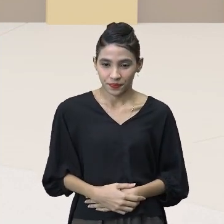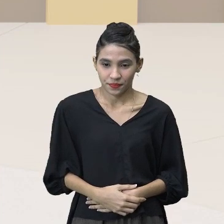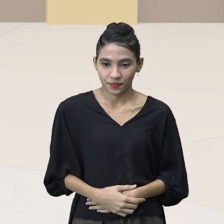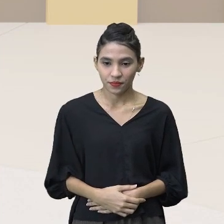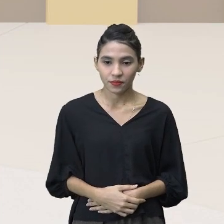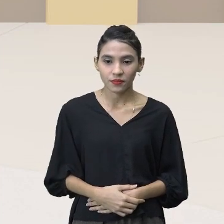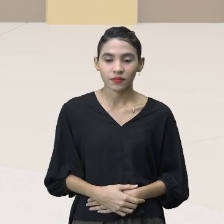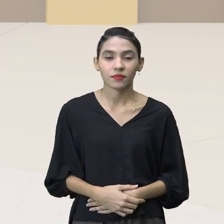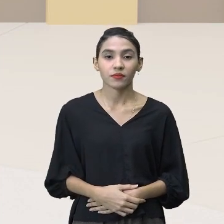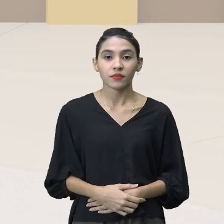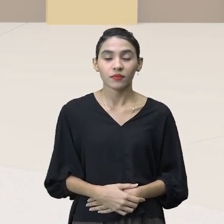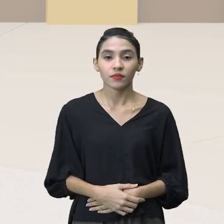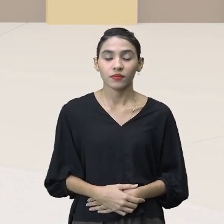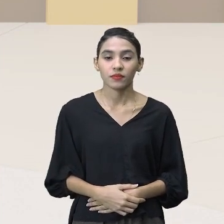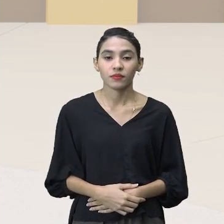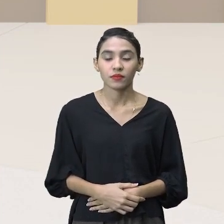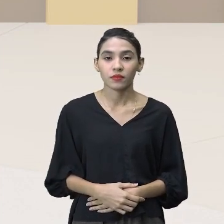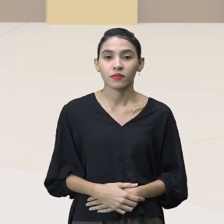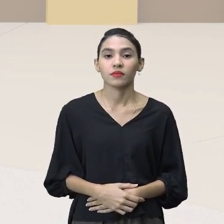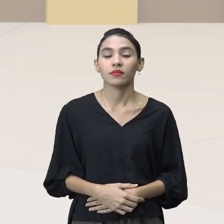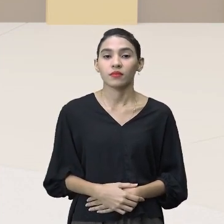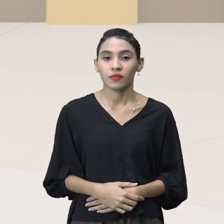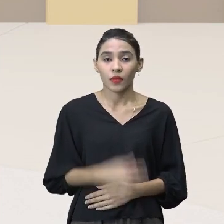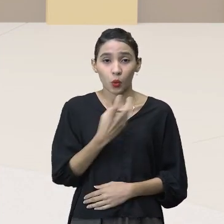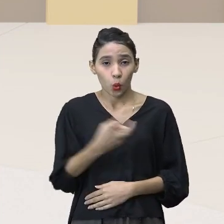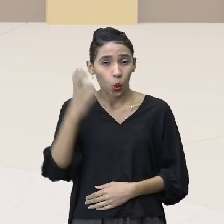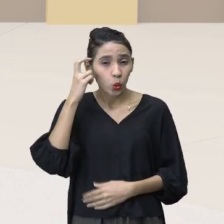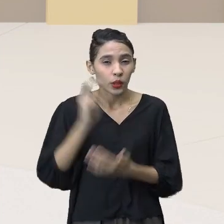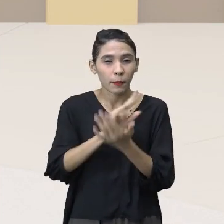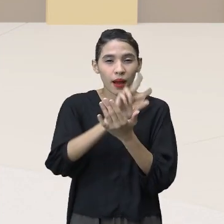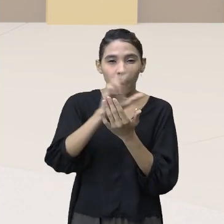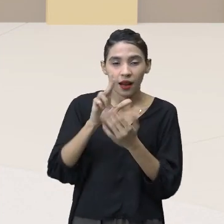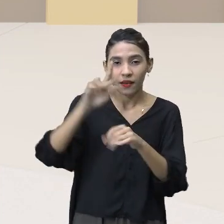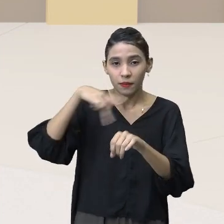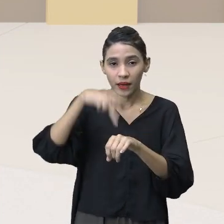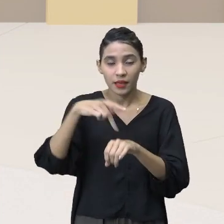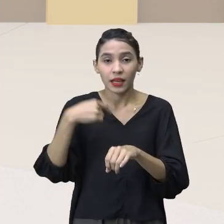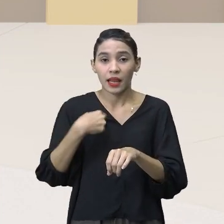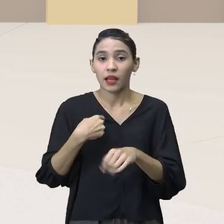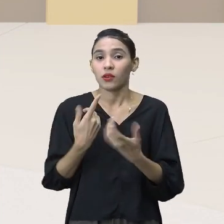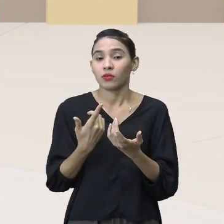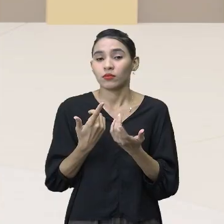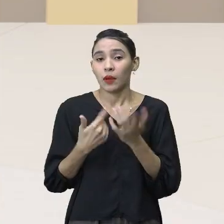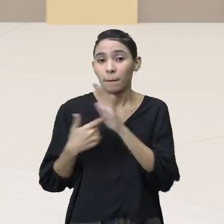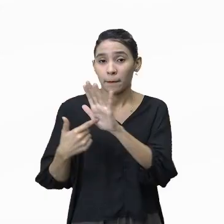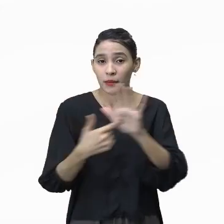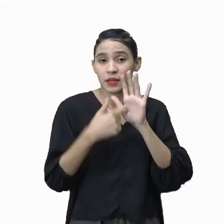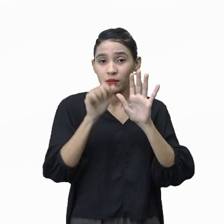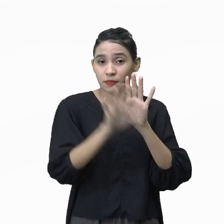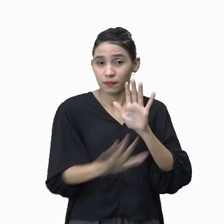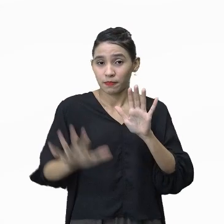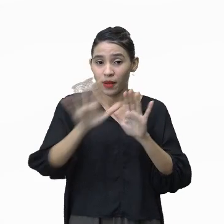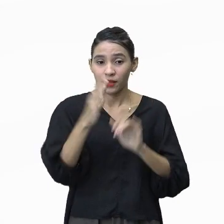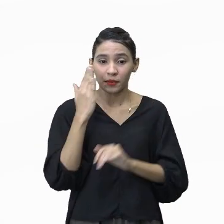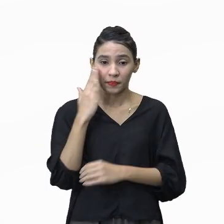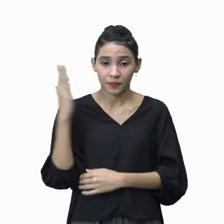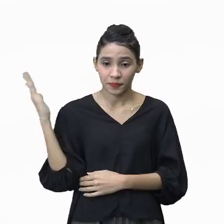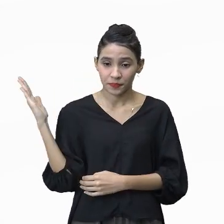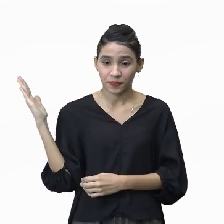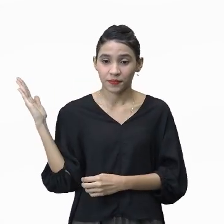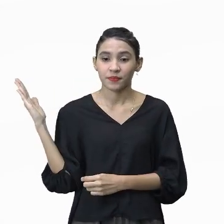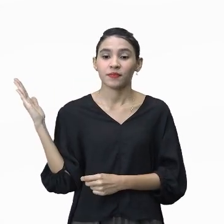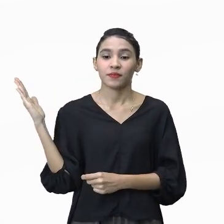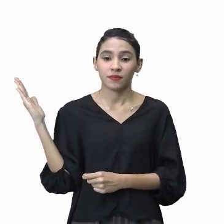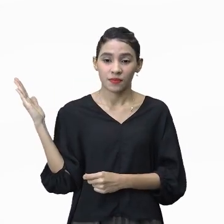da, da, da multiculturalidade no nosso país, eu trouxe um, um, um mapa pra vocês darem uma olhadinha, tá?